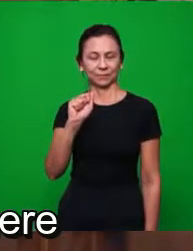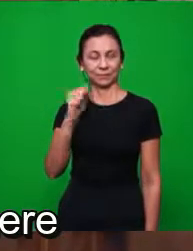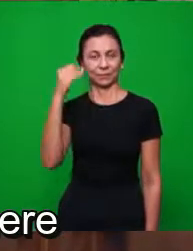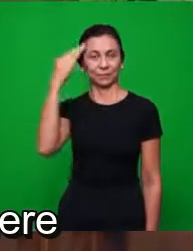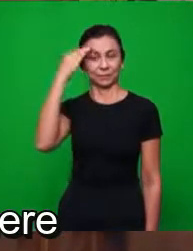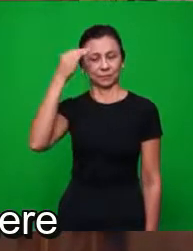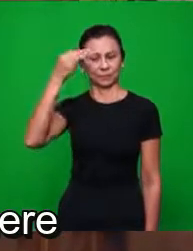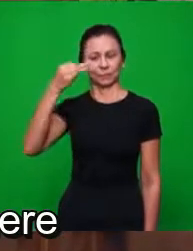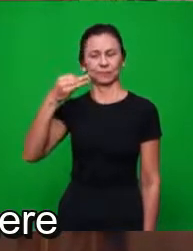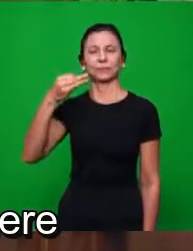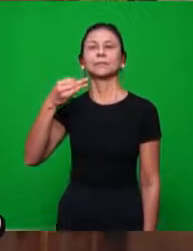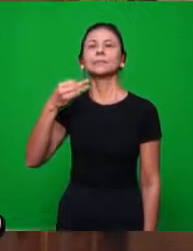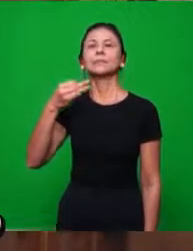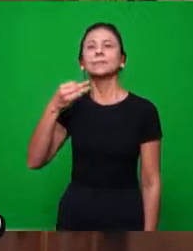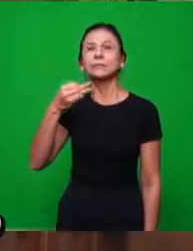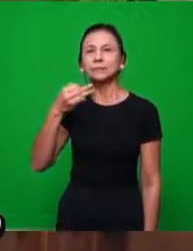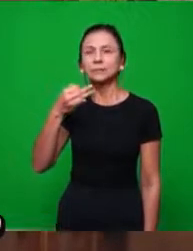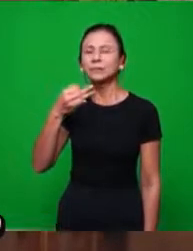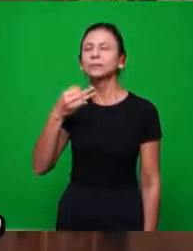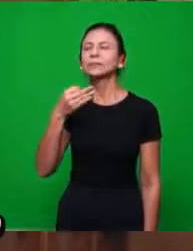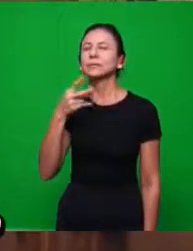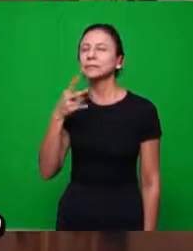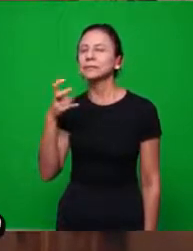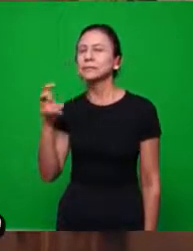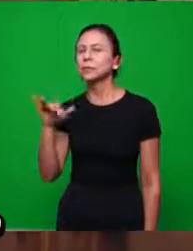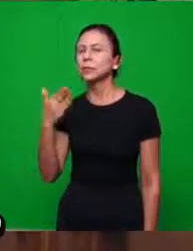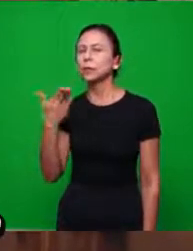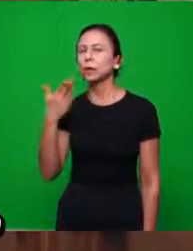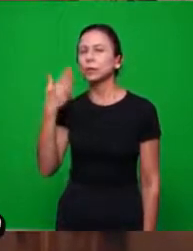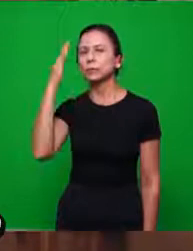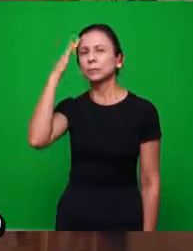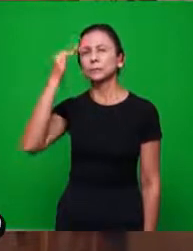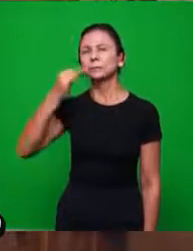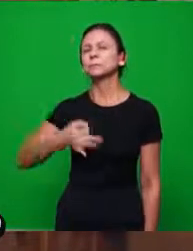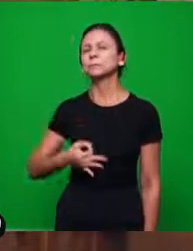Sabedoria aqui, observe, qual foi a sabedoria aqui?